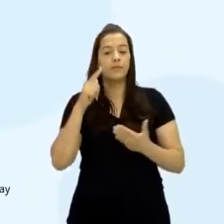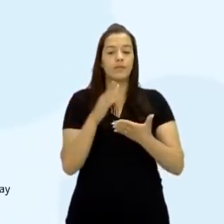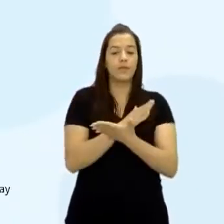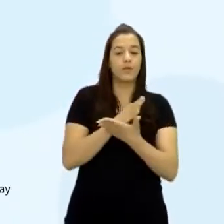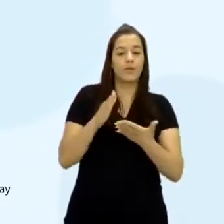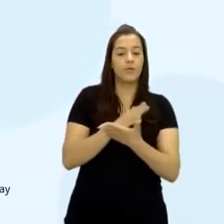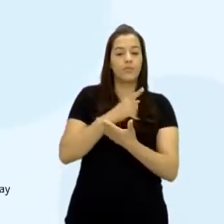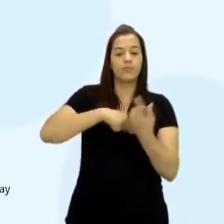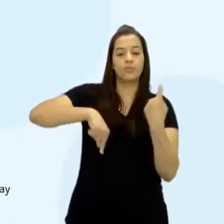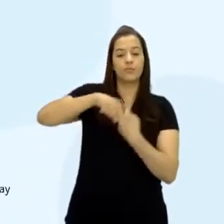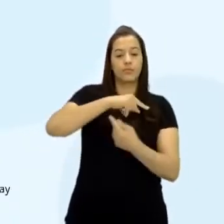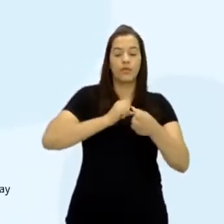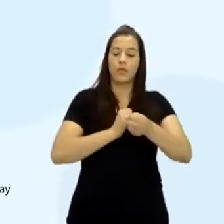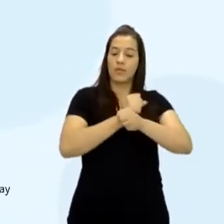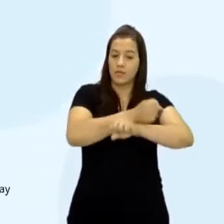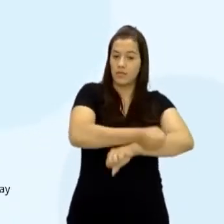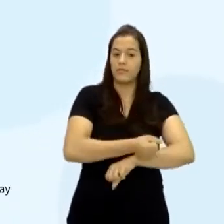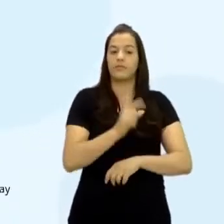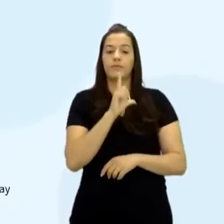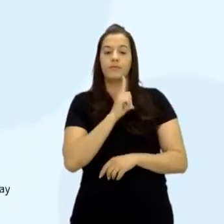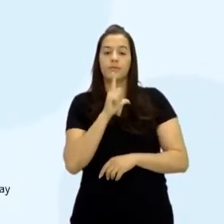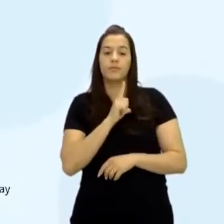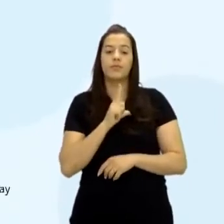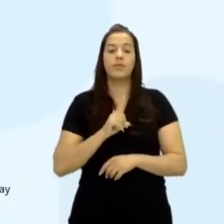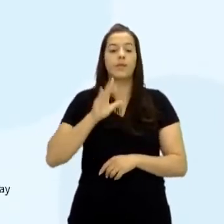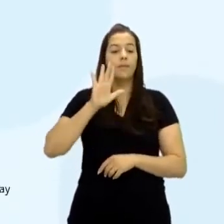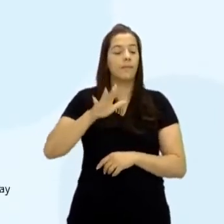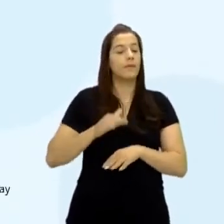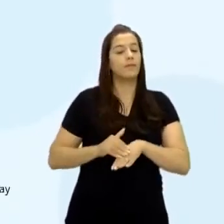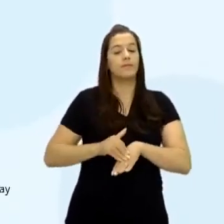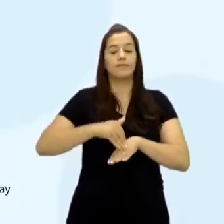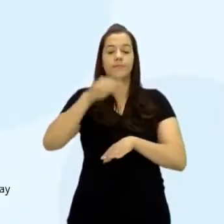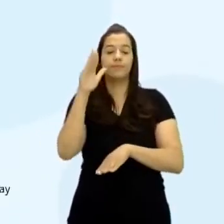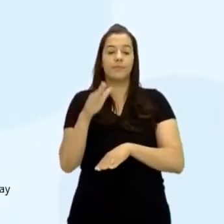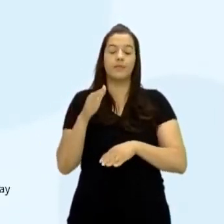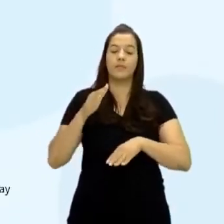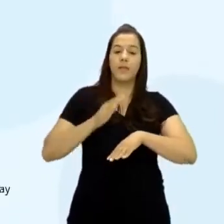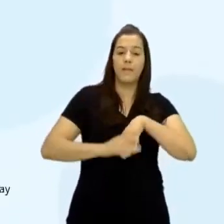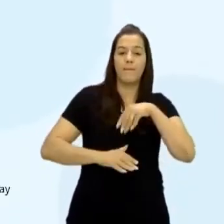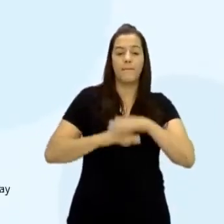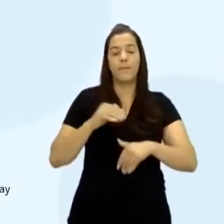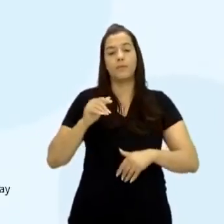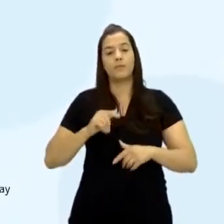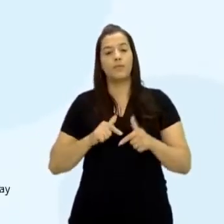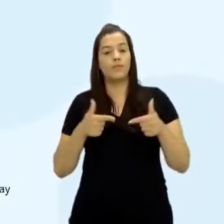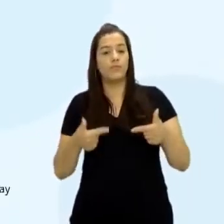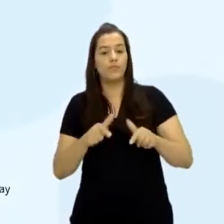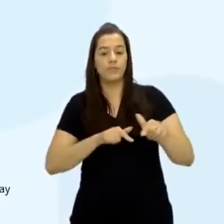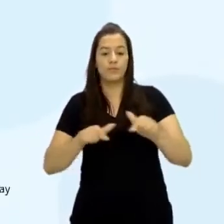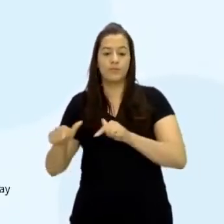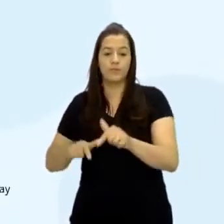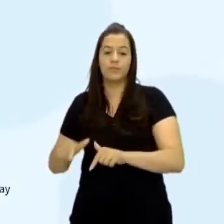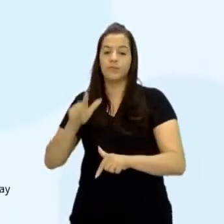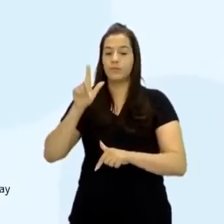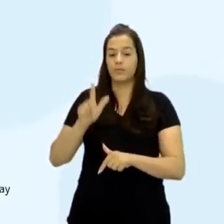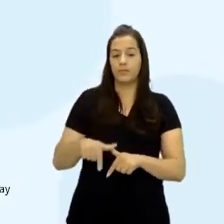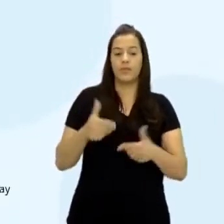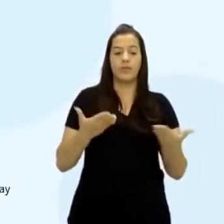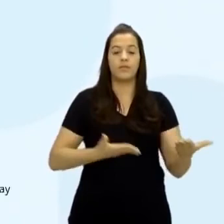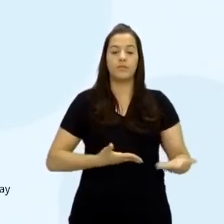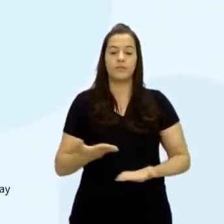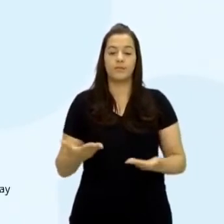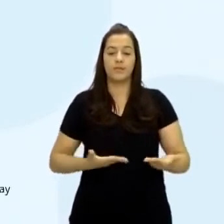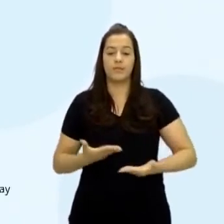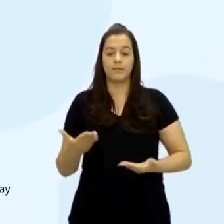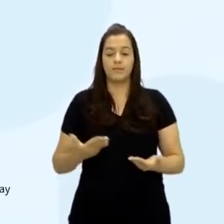relações de escravidão. Mas o grande, a mão de obra principal era a mão de obra servil. Então, essa é